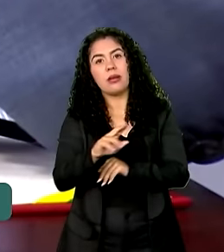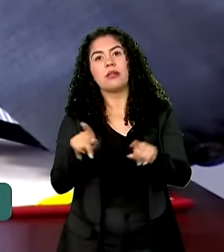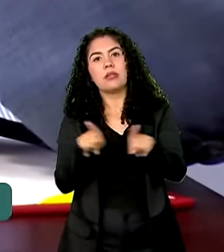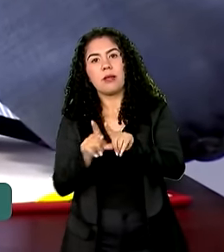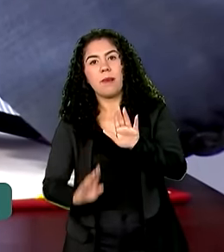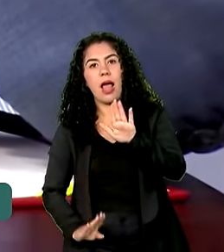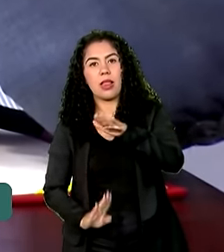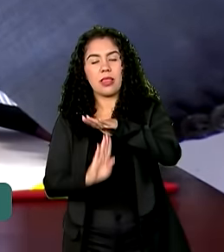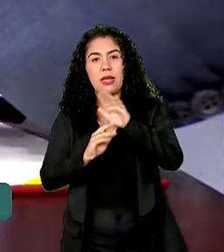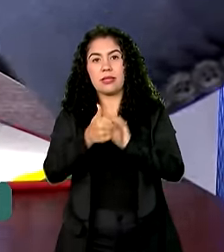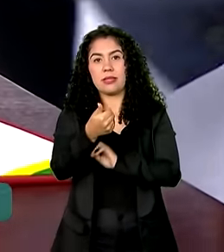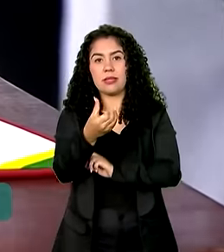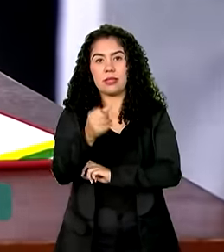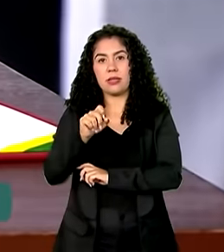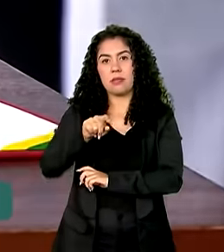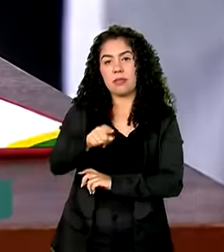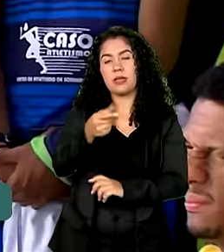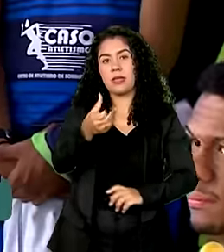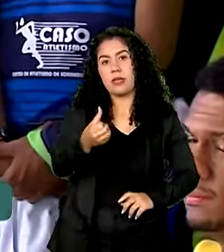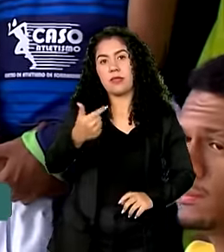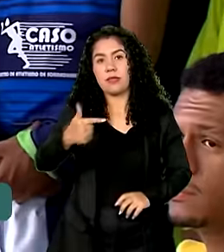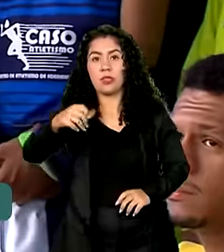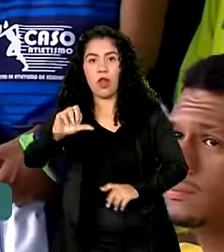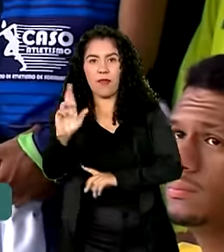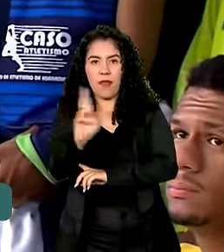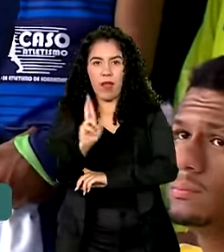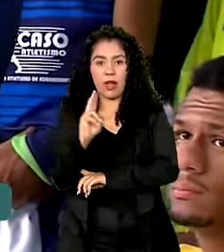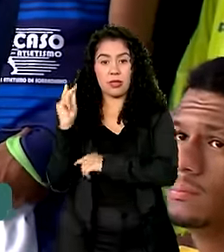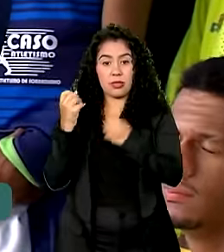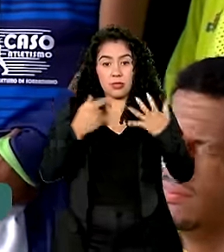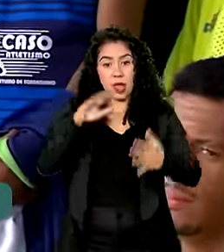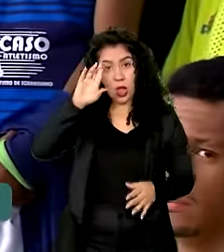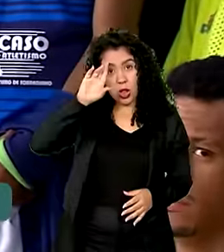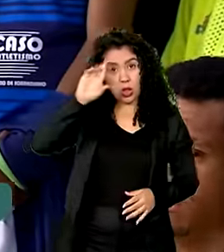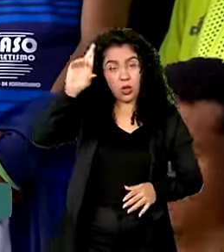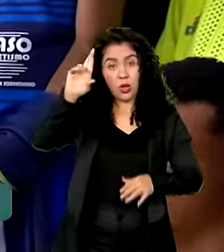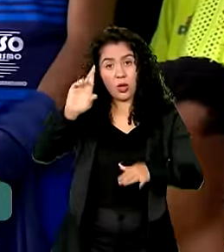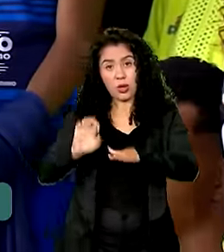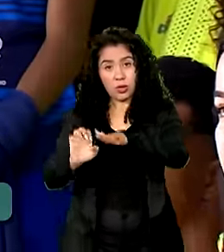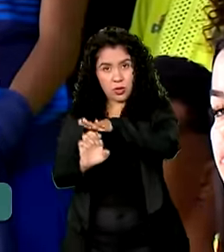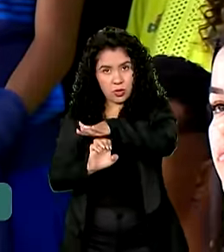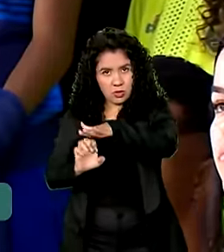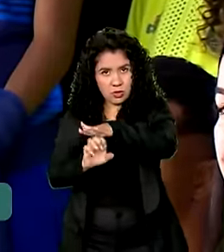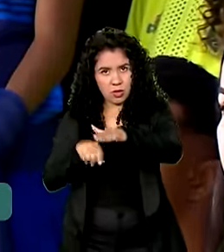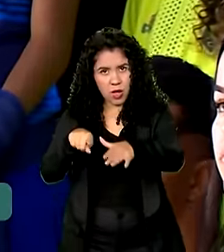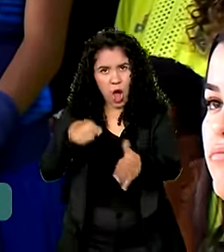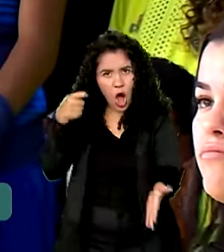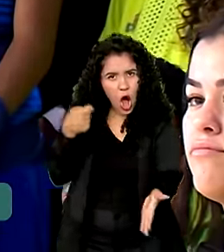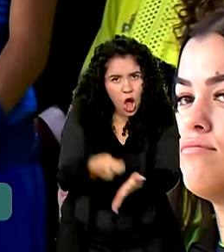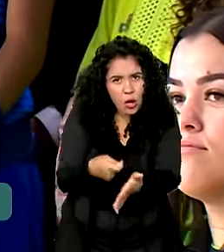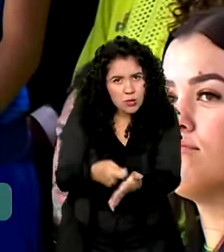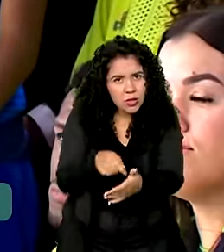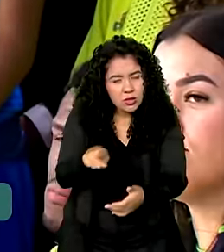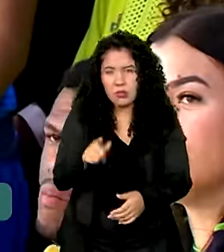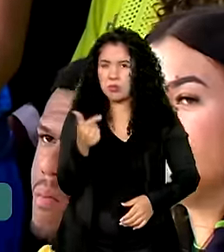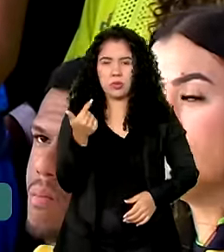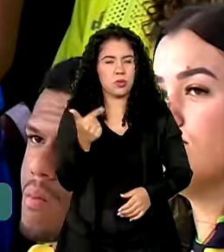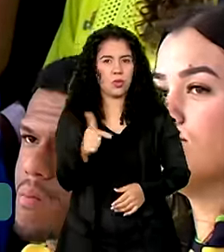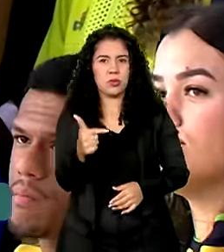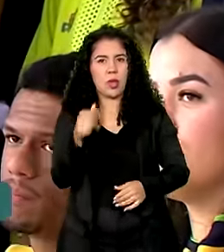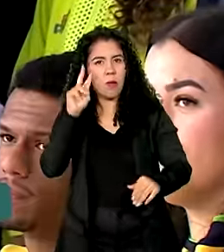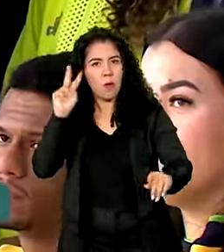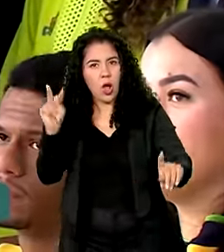.629 reais. O empresário não tem nenhuma obrigação de olhar para um